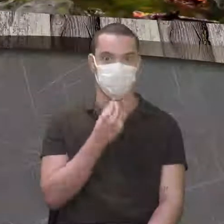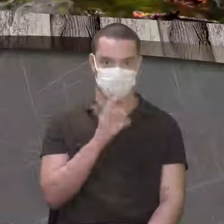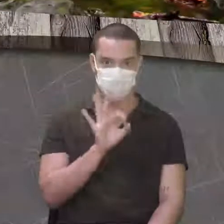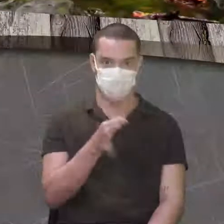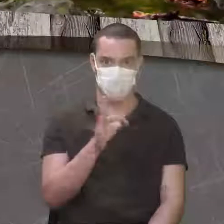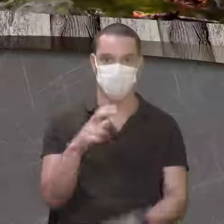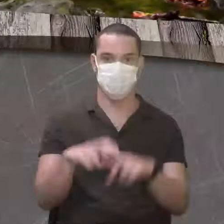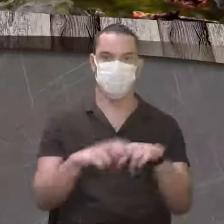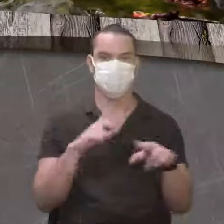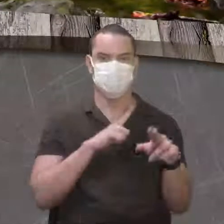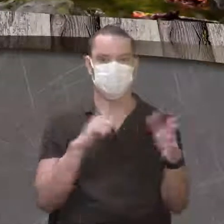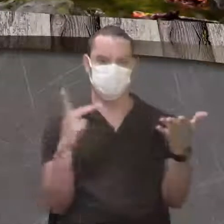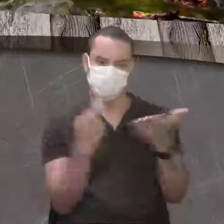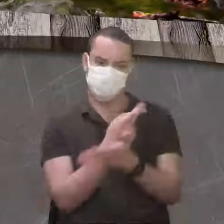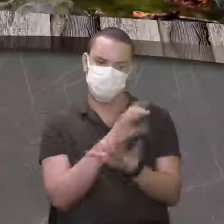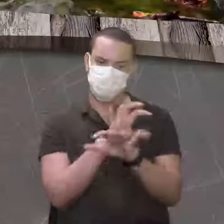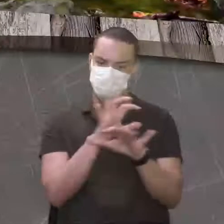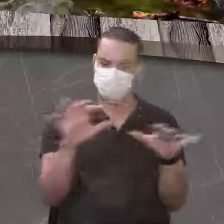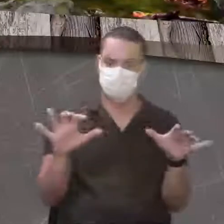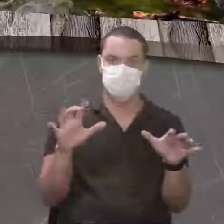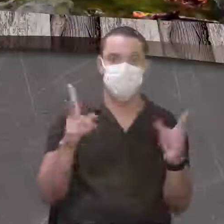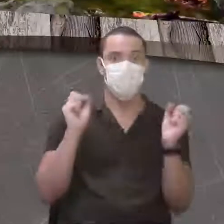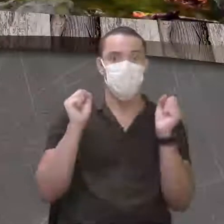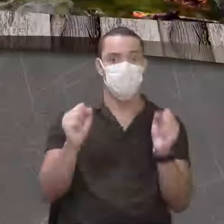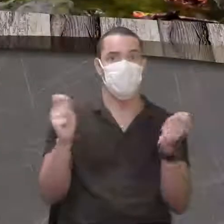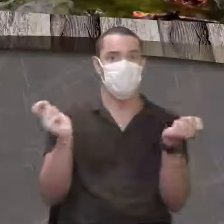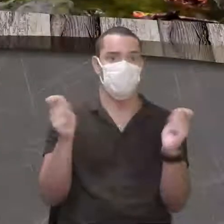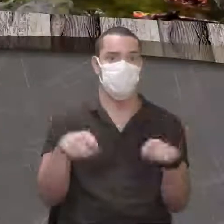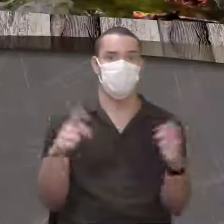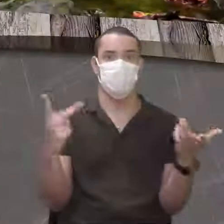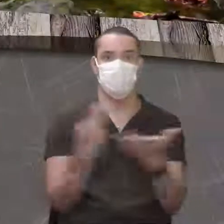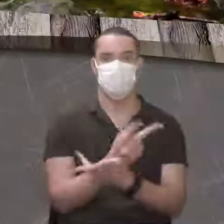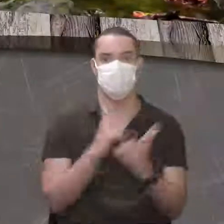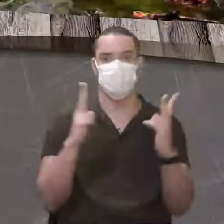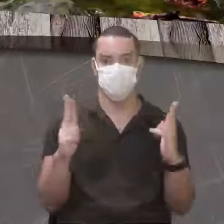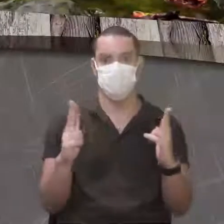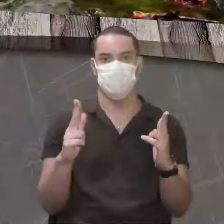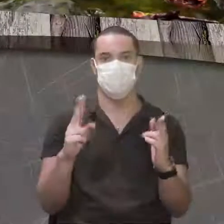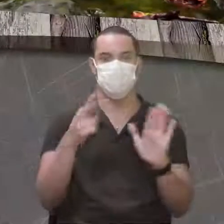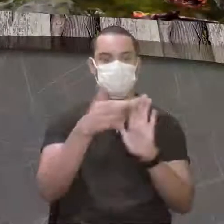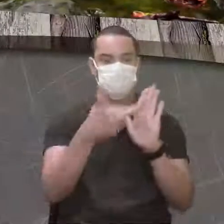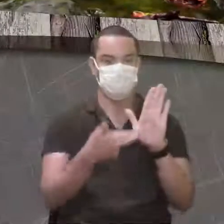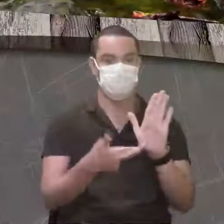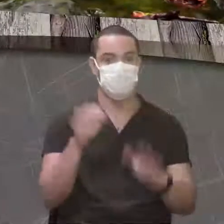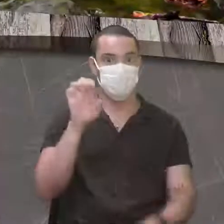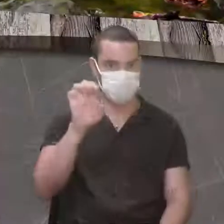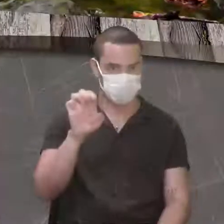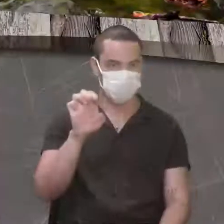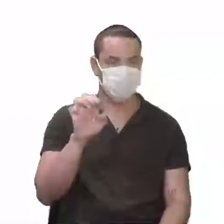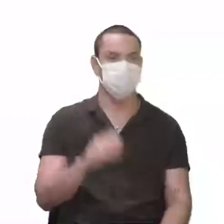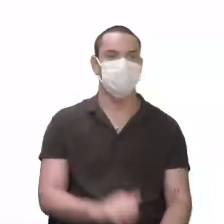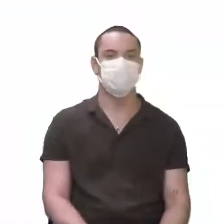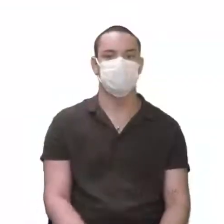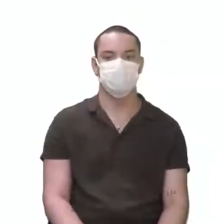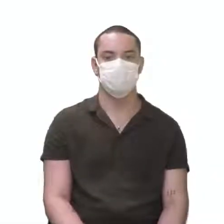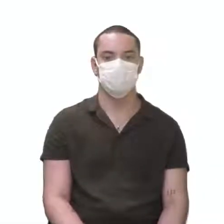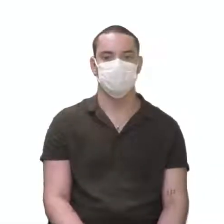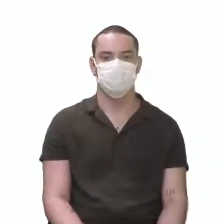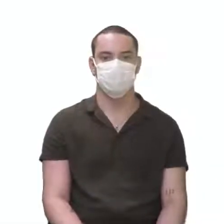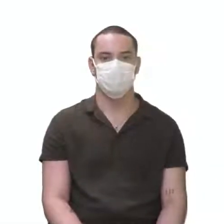bom? Então, esses eventos podem estar acontecendo ao mesmo tempo. Então, a regra do e. Beleza, galera? Vamos lá no quadro?